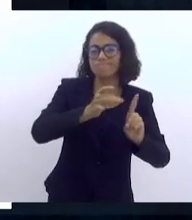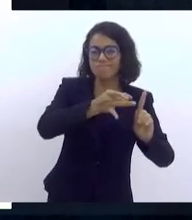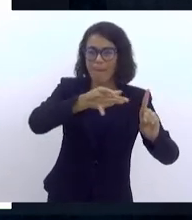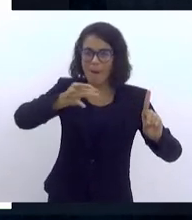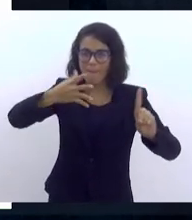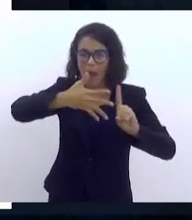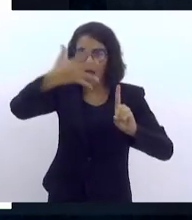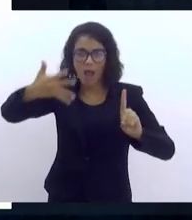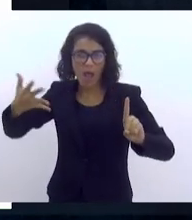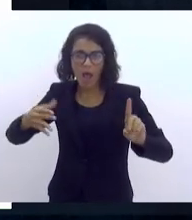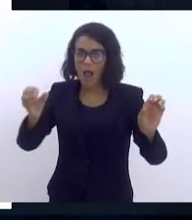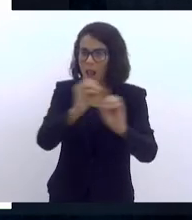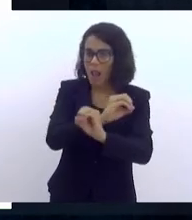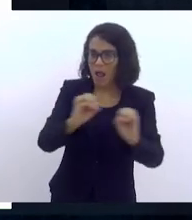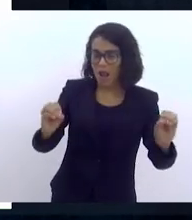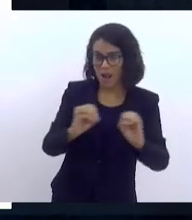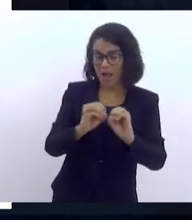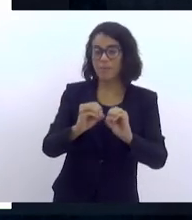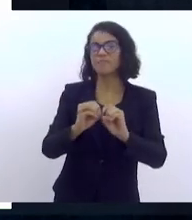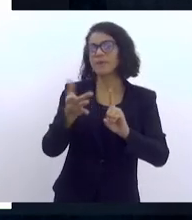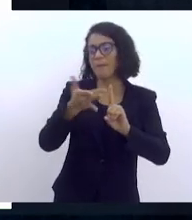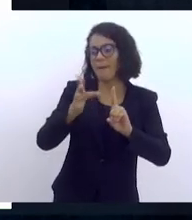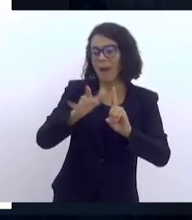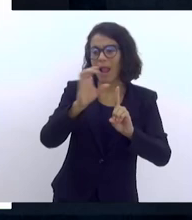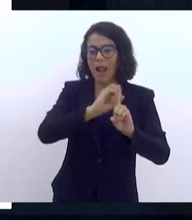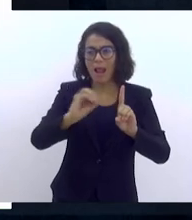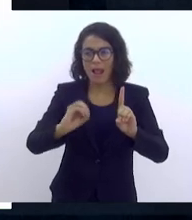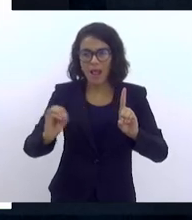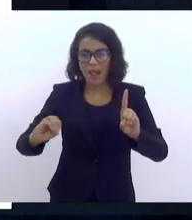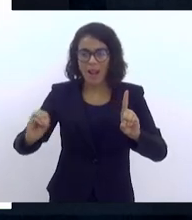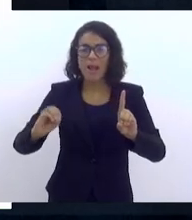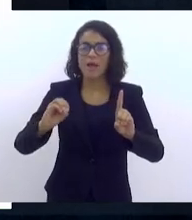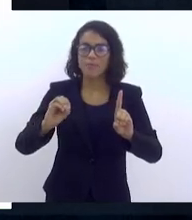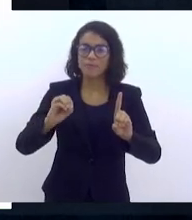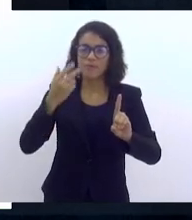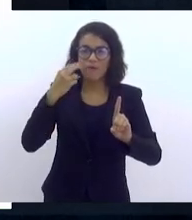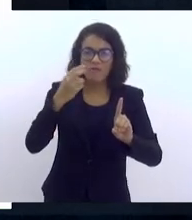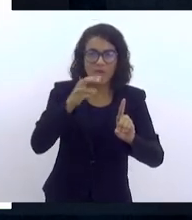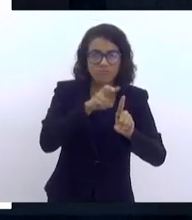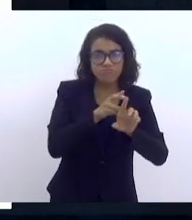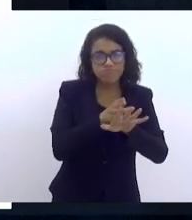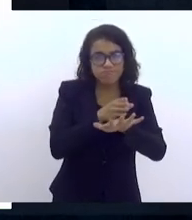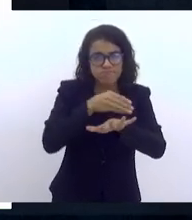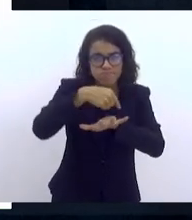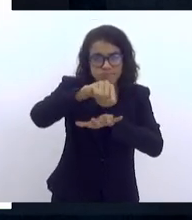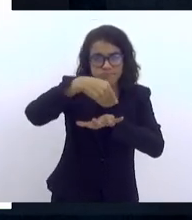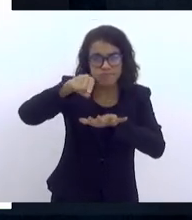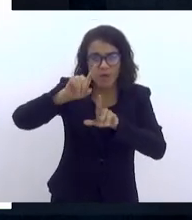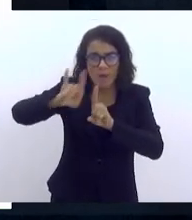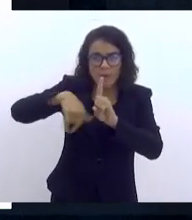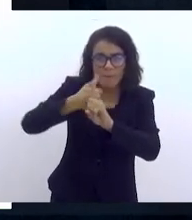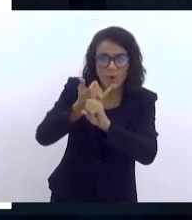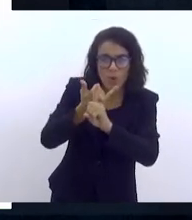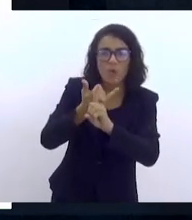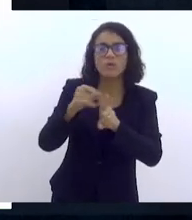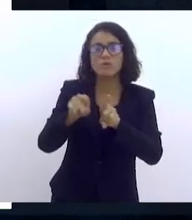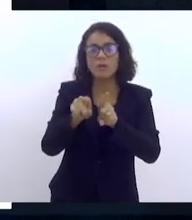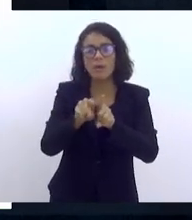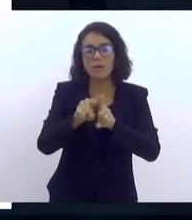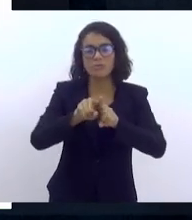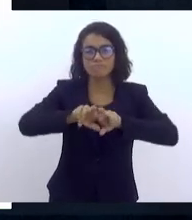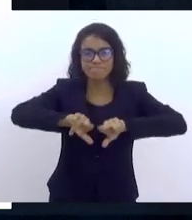anticapacitista. Porque quando você vai ver o cerne de bullying, um cerne de